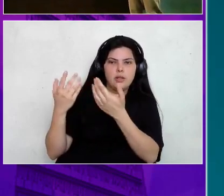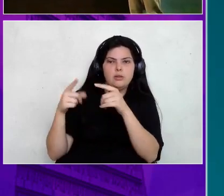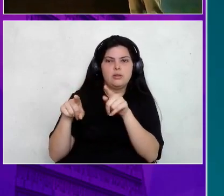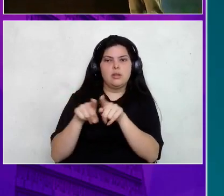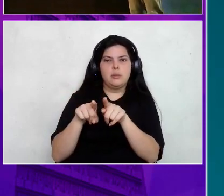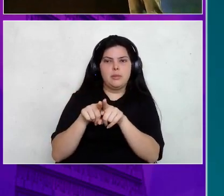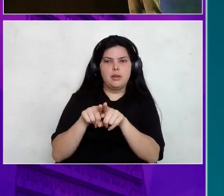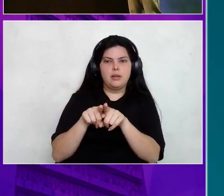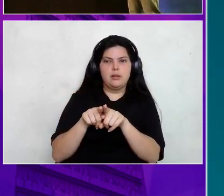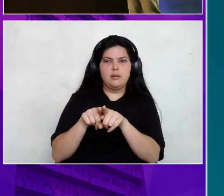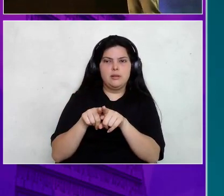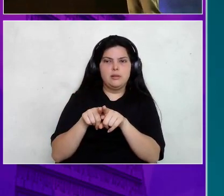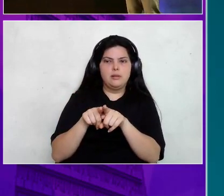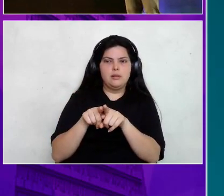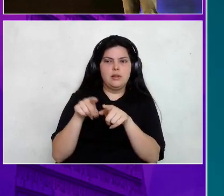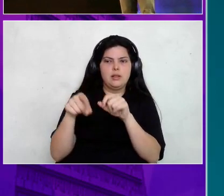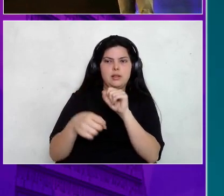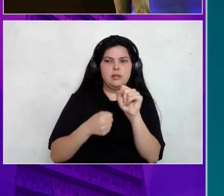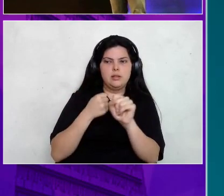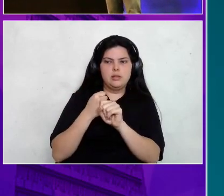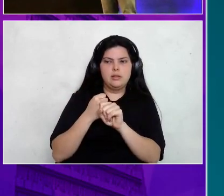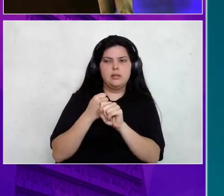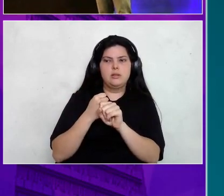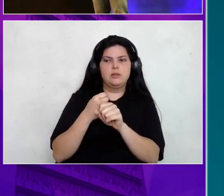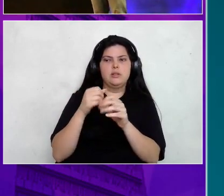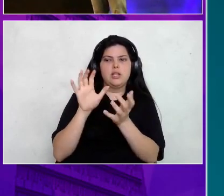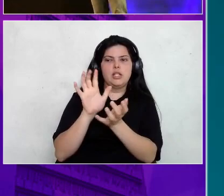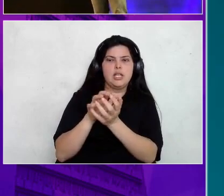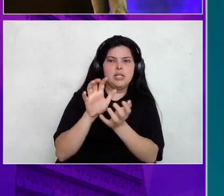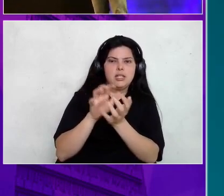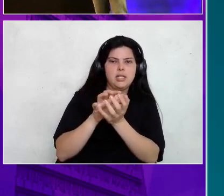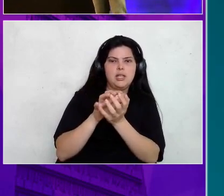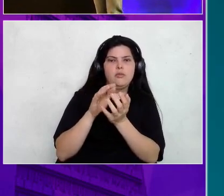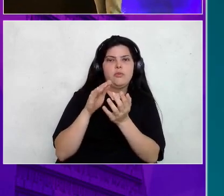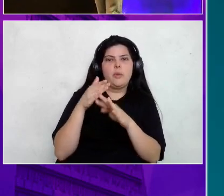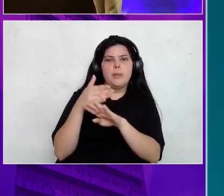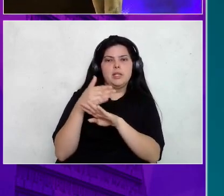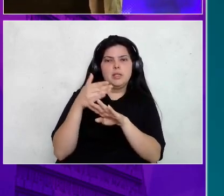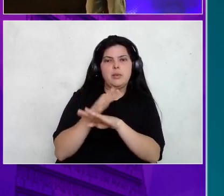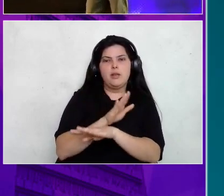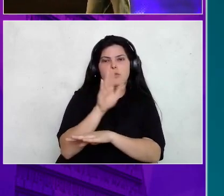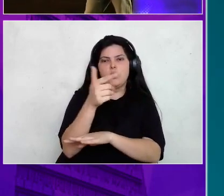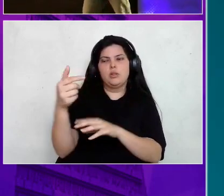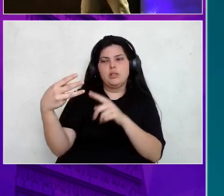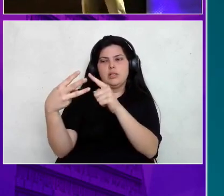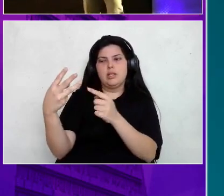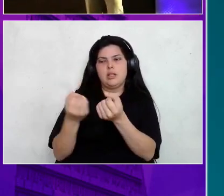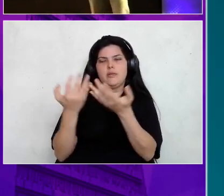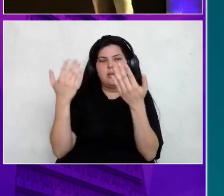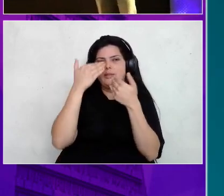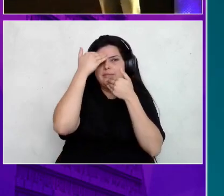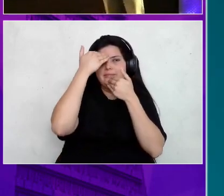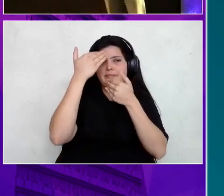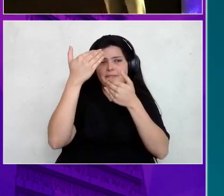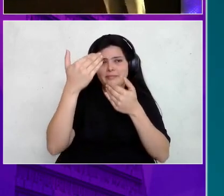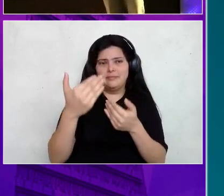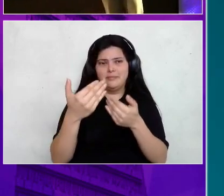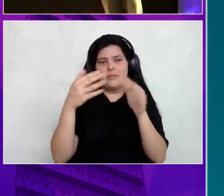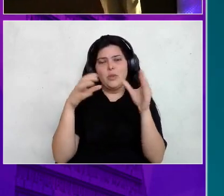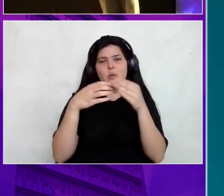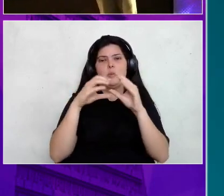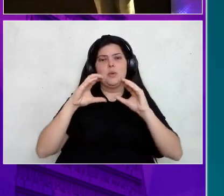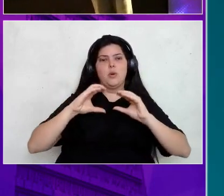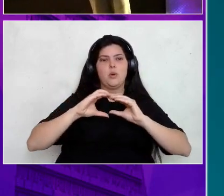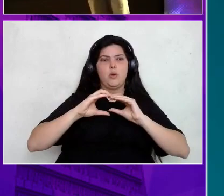ano, né? Desde Recife, né? Eu tive a felicidade de estar nas outras três edições, então eu queria agradecer muito tanto a equipe Oracle, né? Por